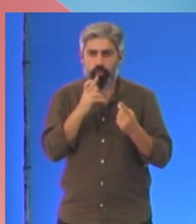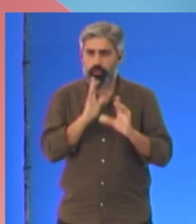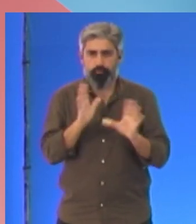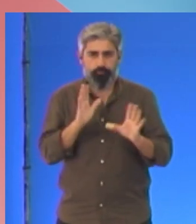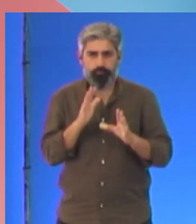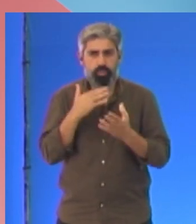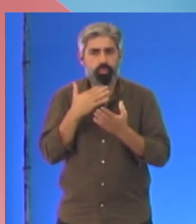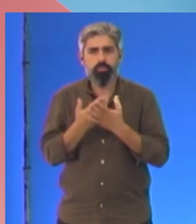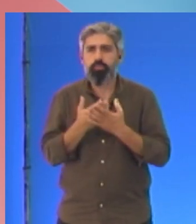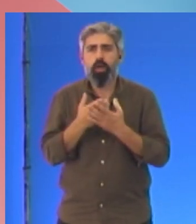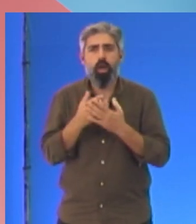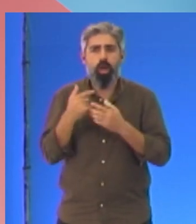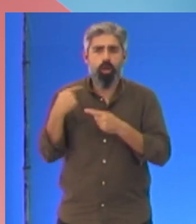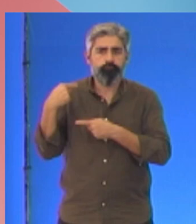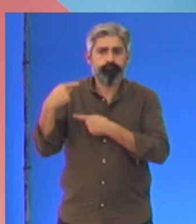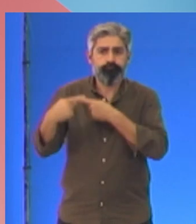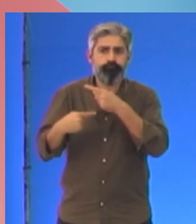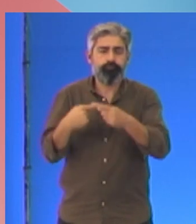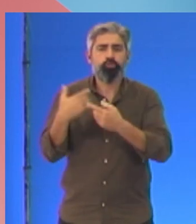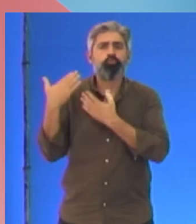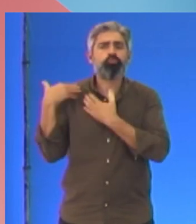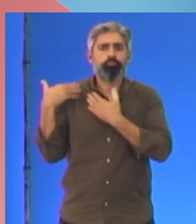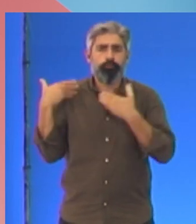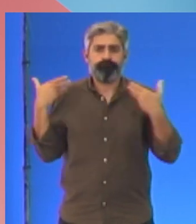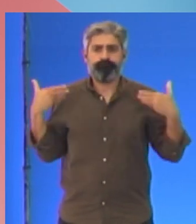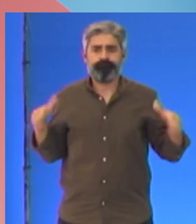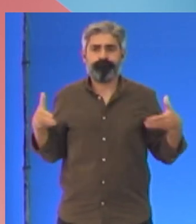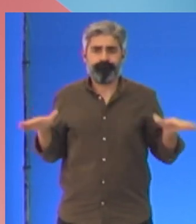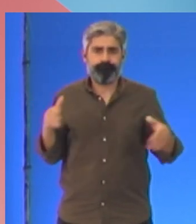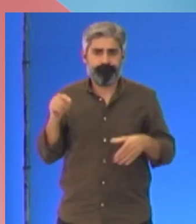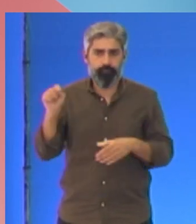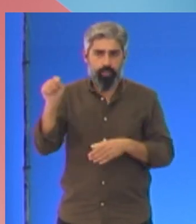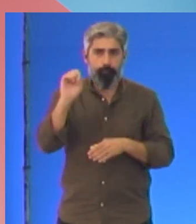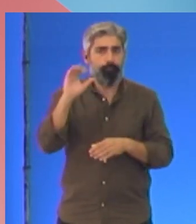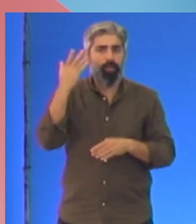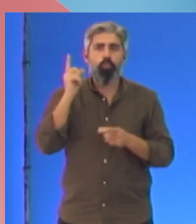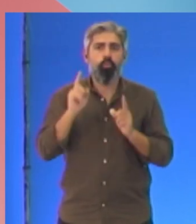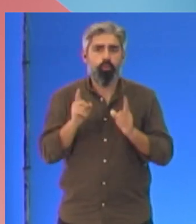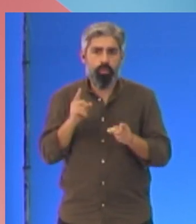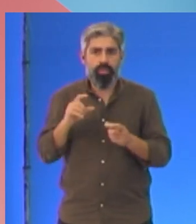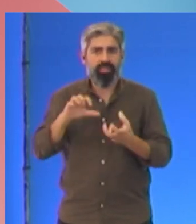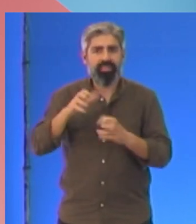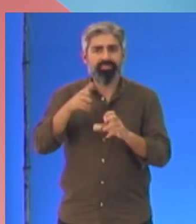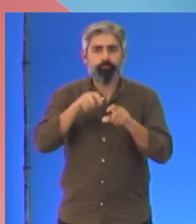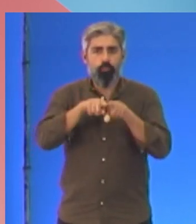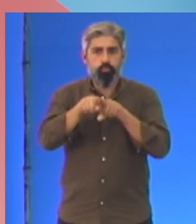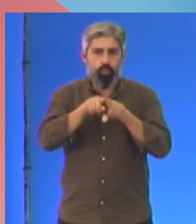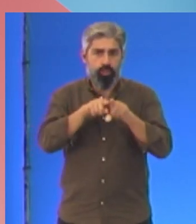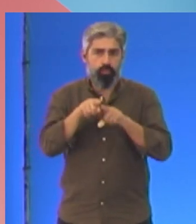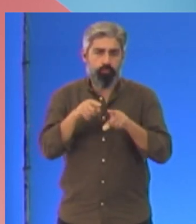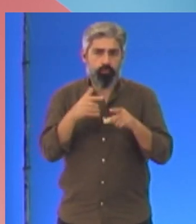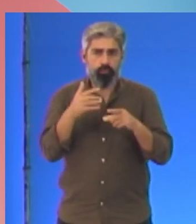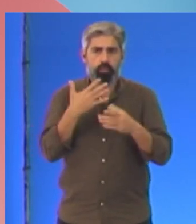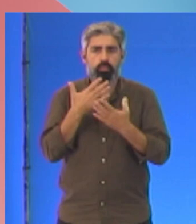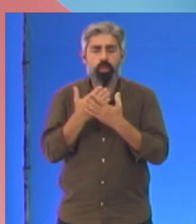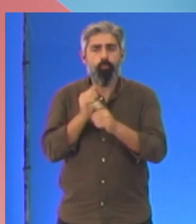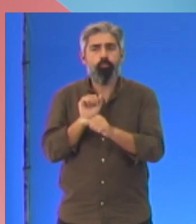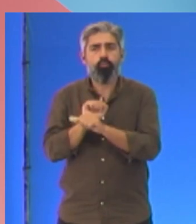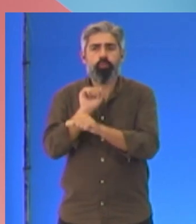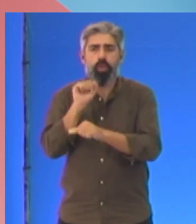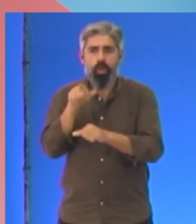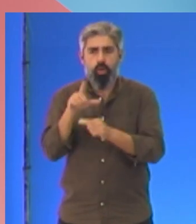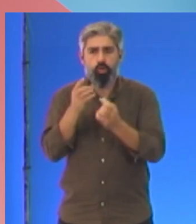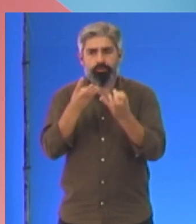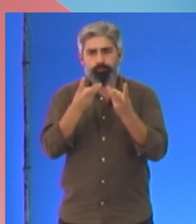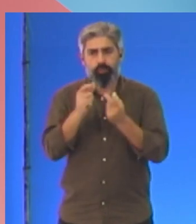ininterrupta de irresponsabilidades. A primeira irresponsabilidade foi a crise política para bloquear um orçamento com